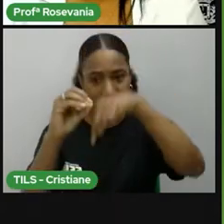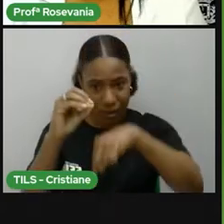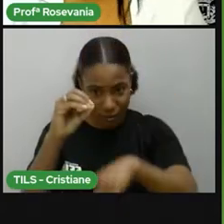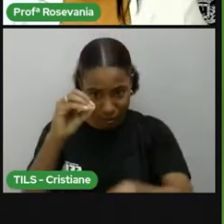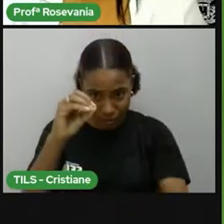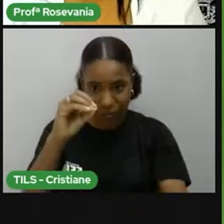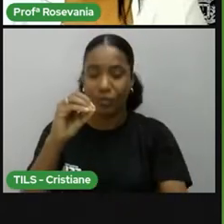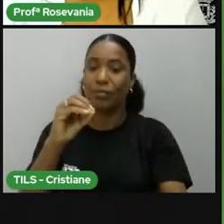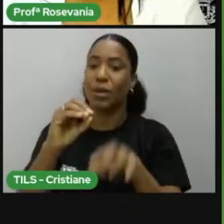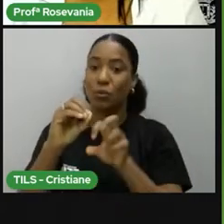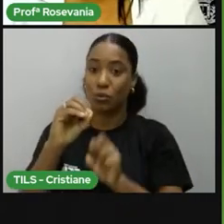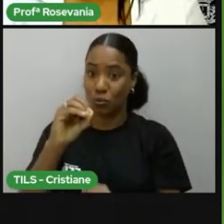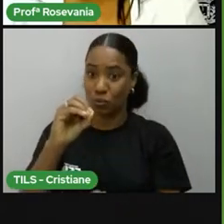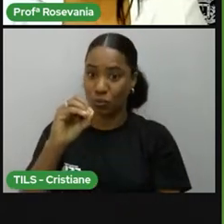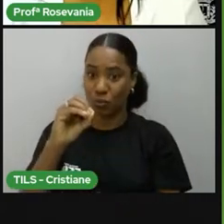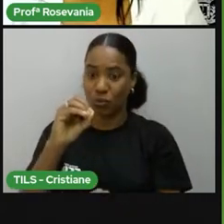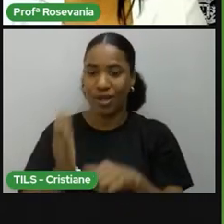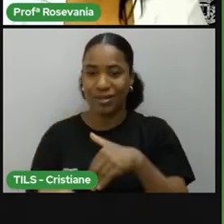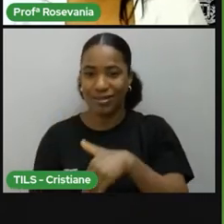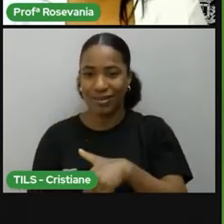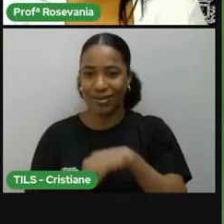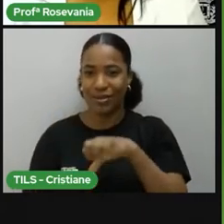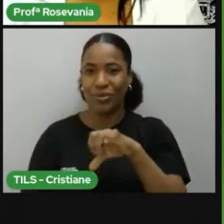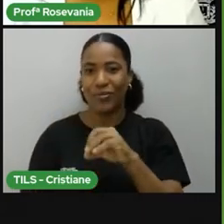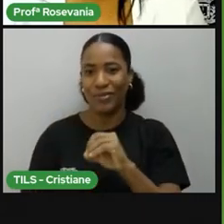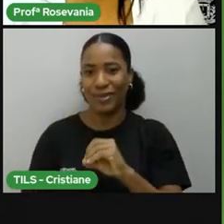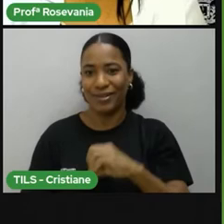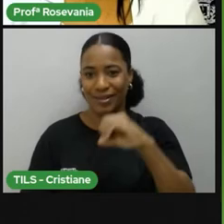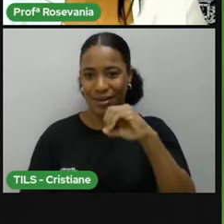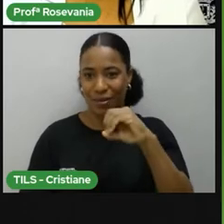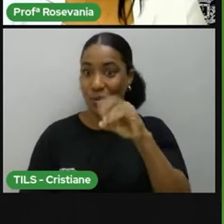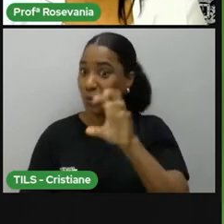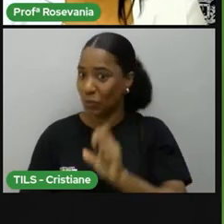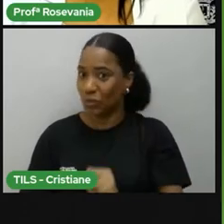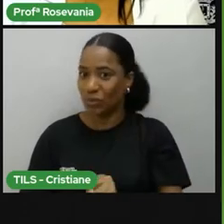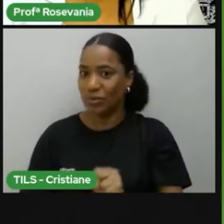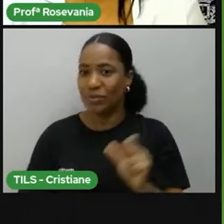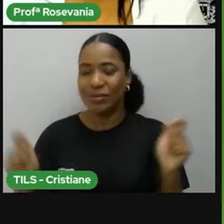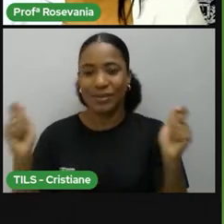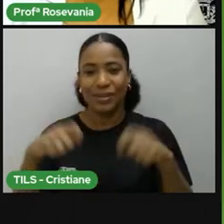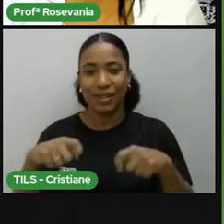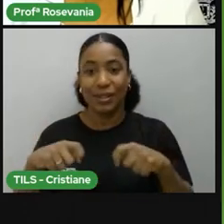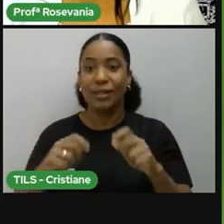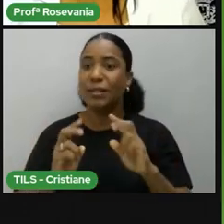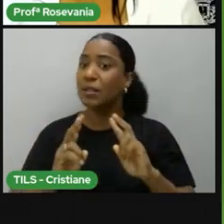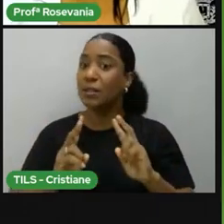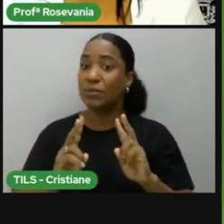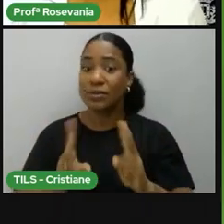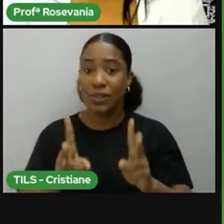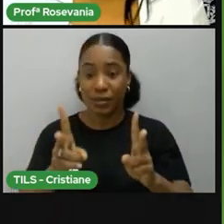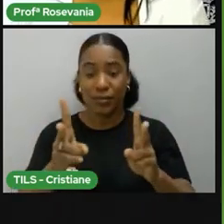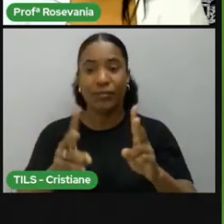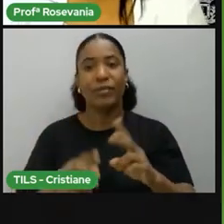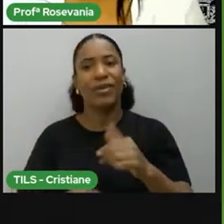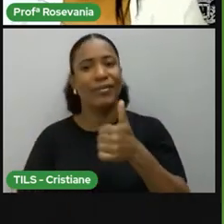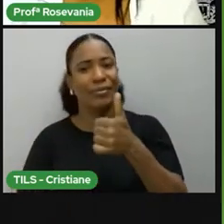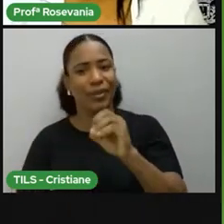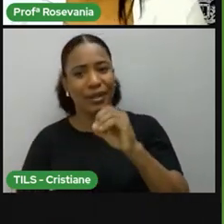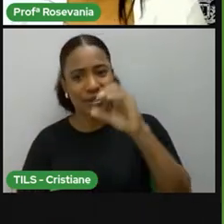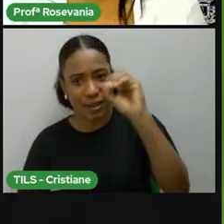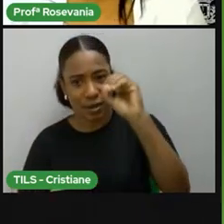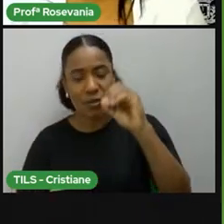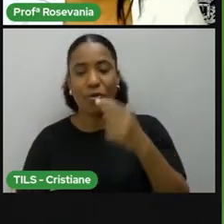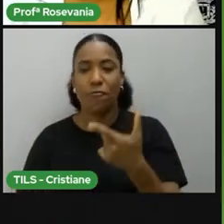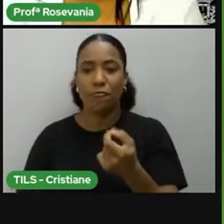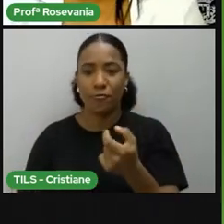noventa sul. Então, vou de zero a noventa graus sul. Então, toda vez que eu não digo dez graus, vinte